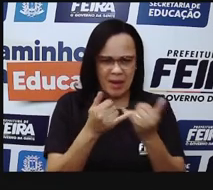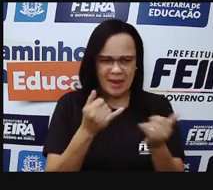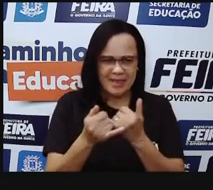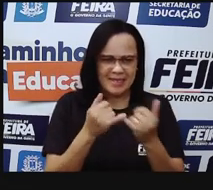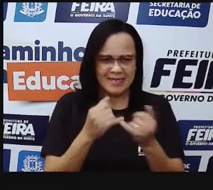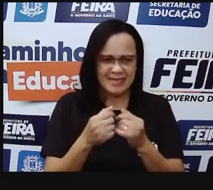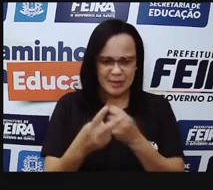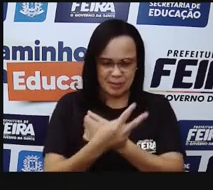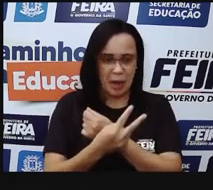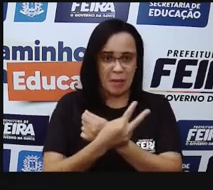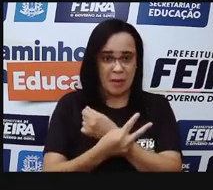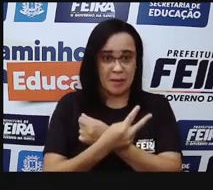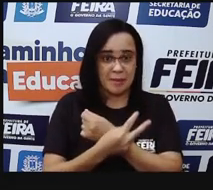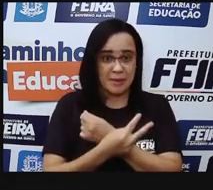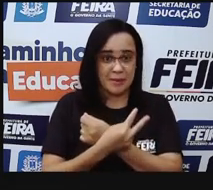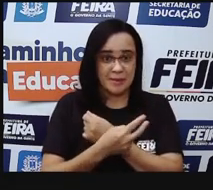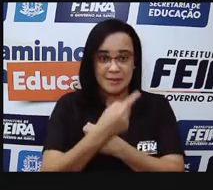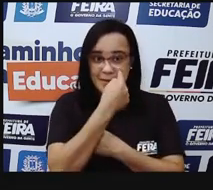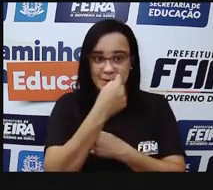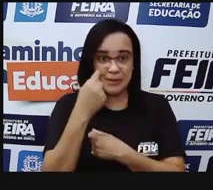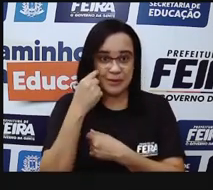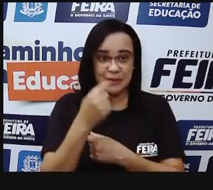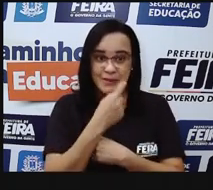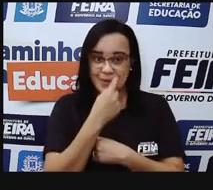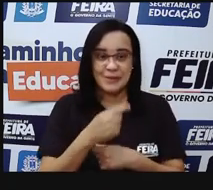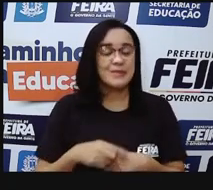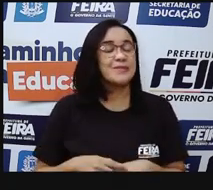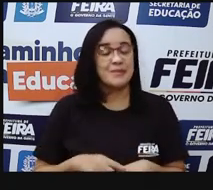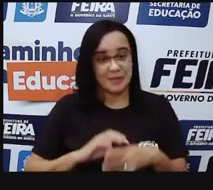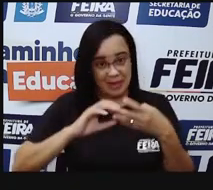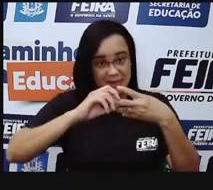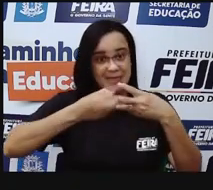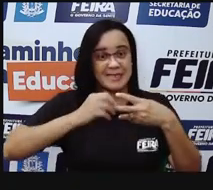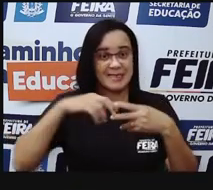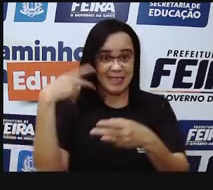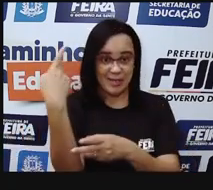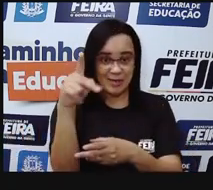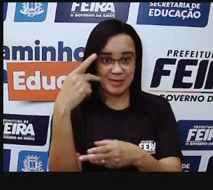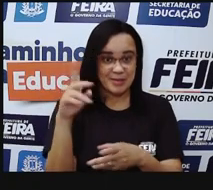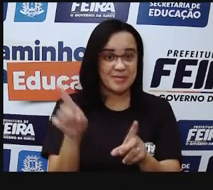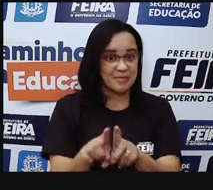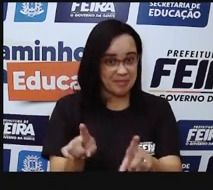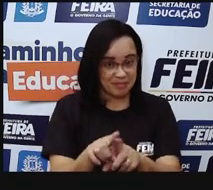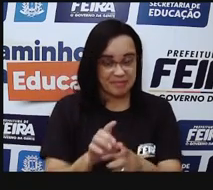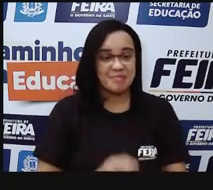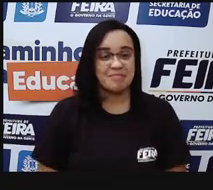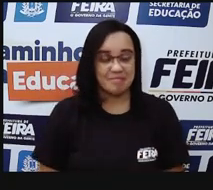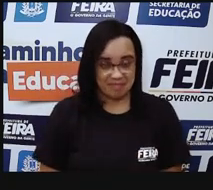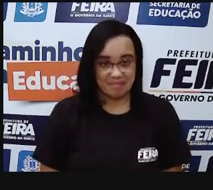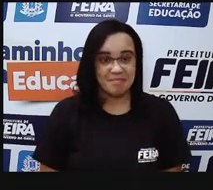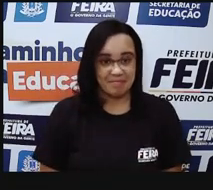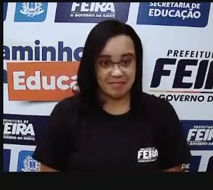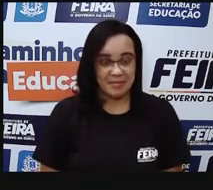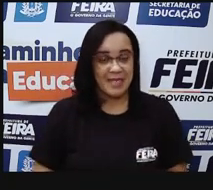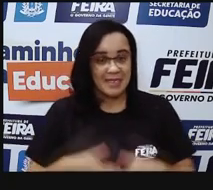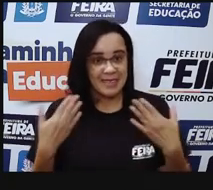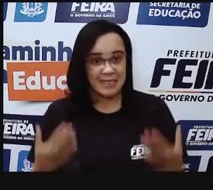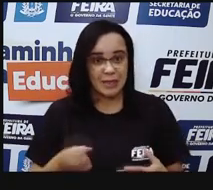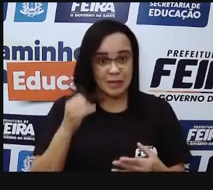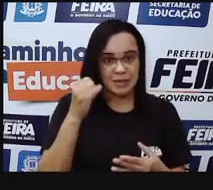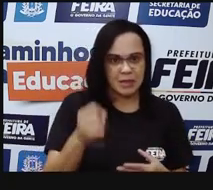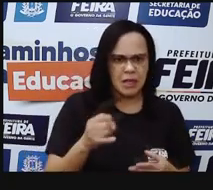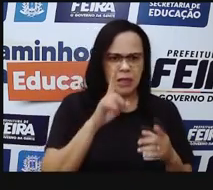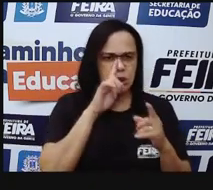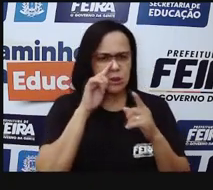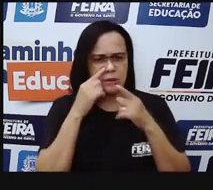protege o nosso olho, as nossas células do olho. E, além disso, muitas vezes, quando a gente chora, a gente